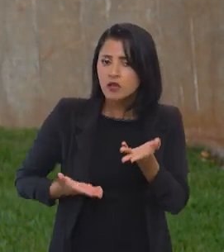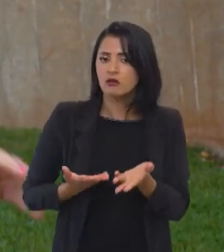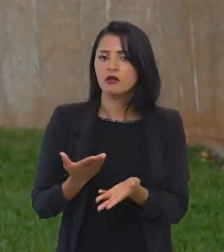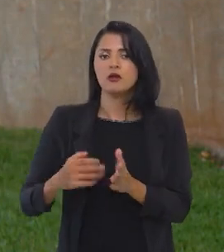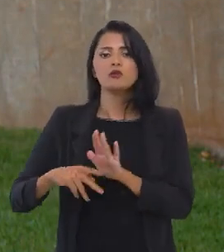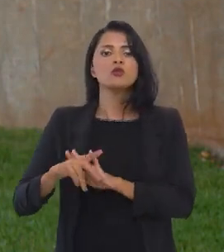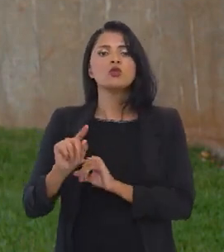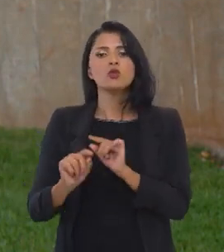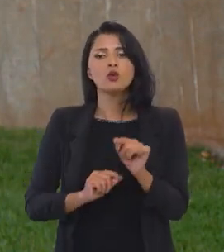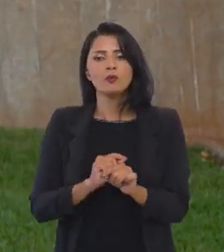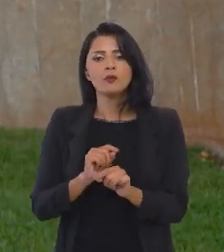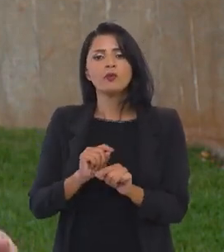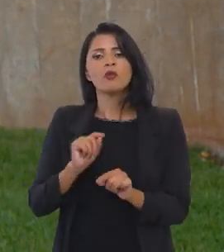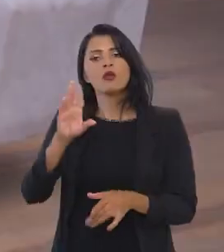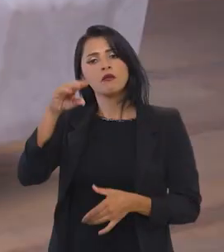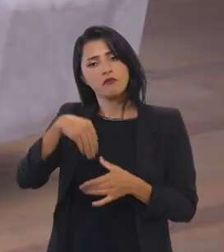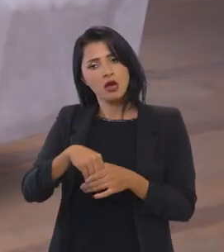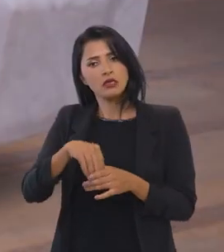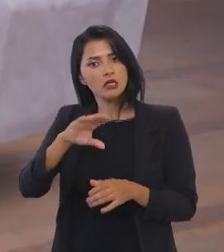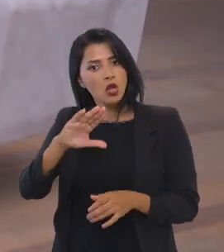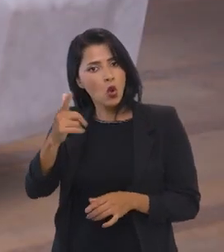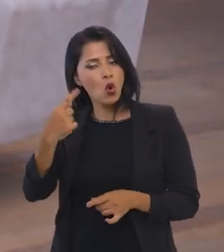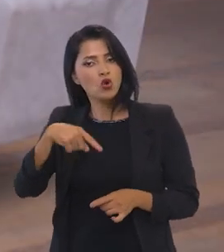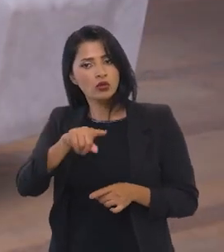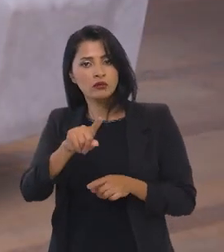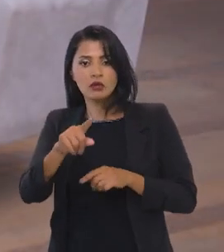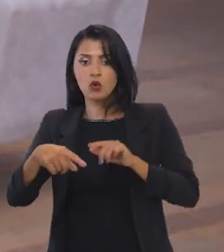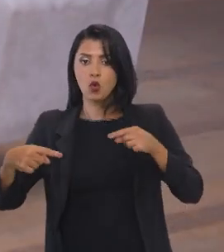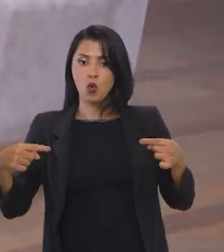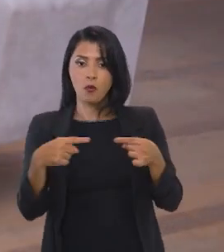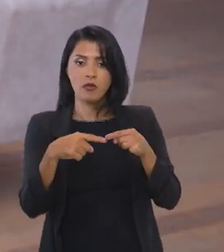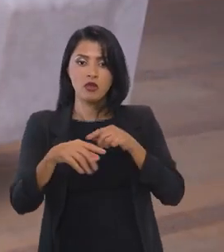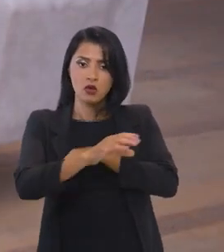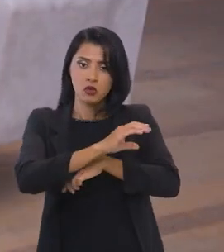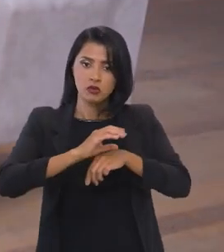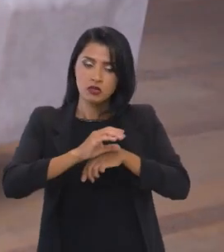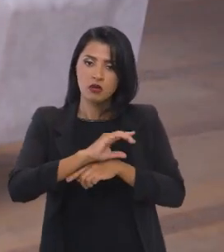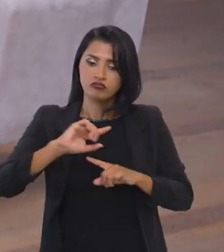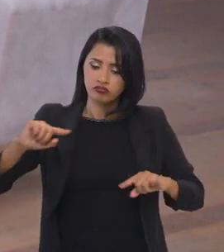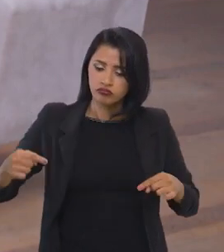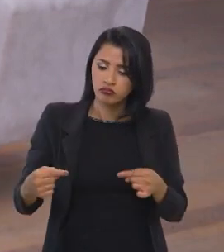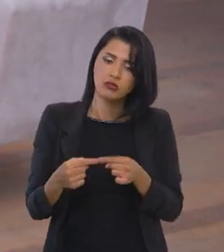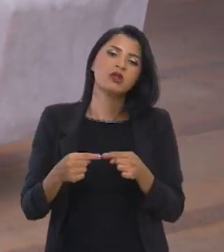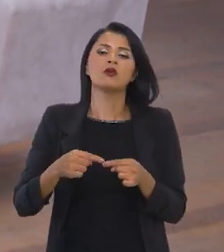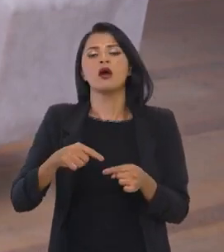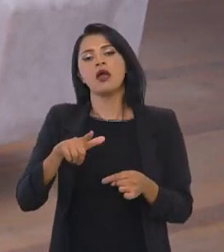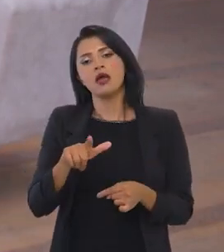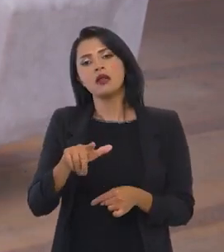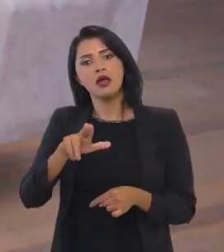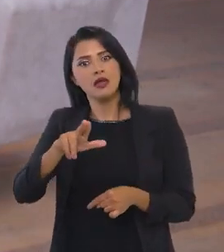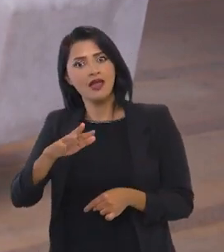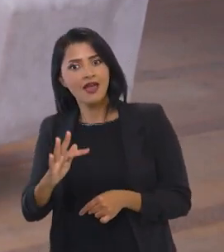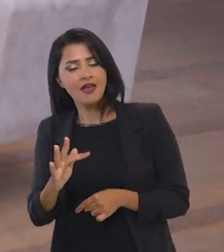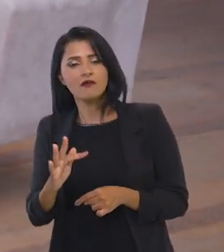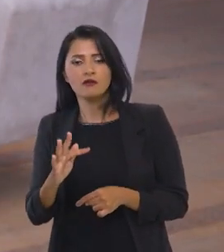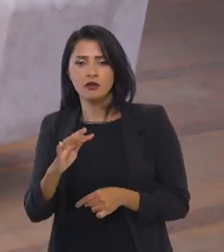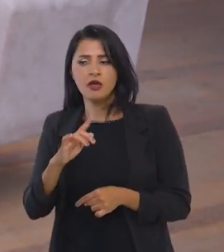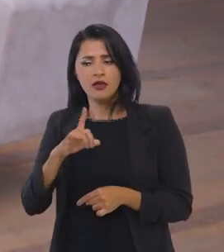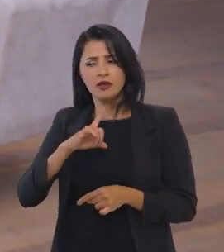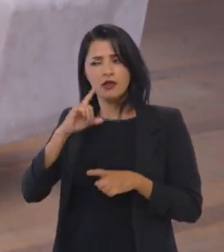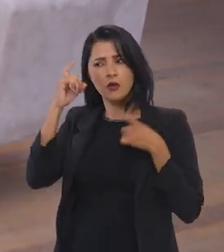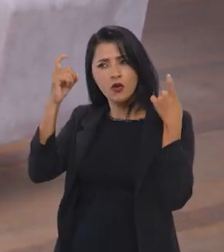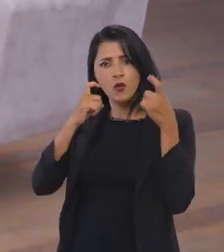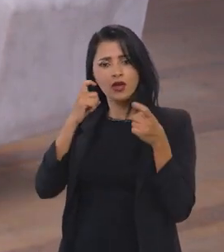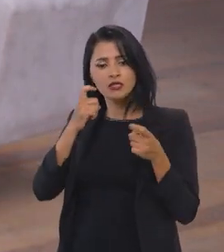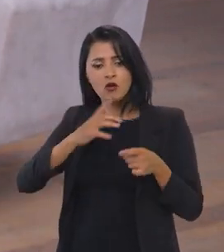equilíbrio, mas dentro da lógica de que aquilo é constitucional, de que aquilo está de acordo com a LRF, de que aquilo faz... De que